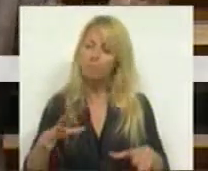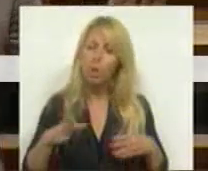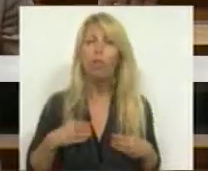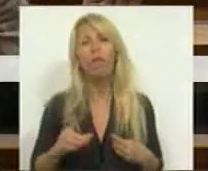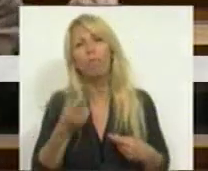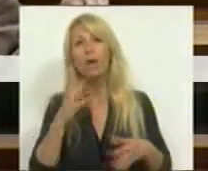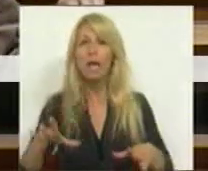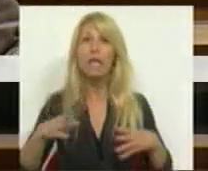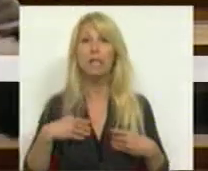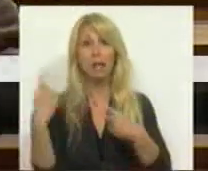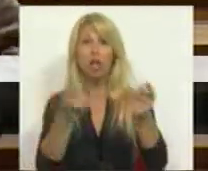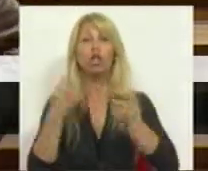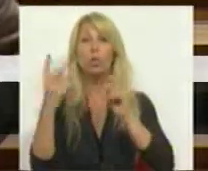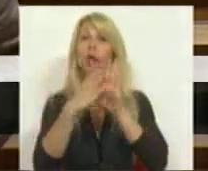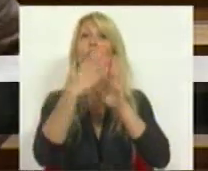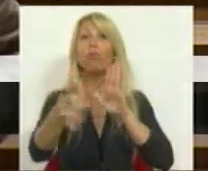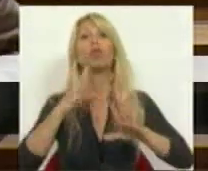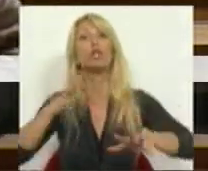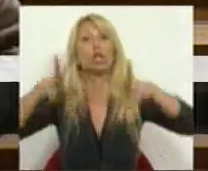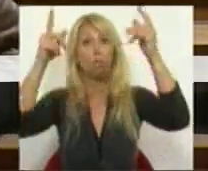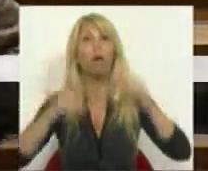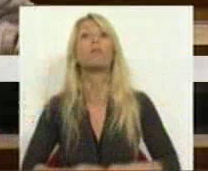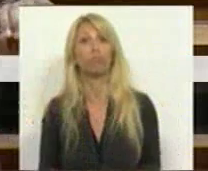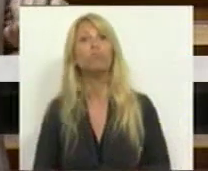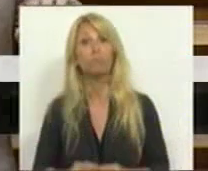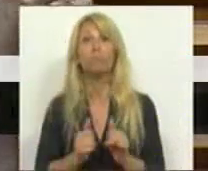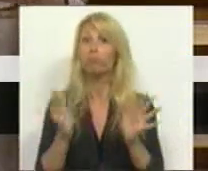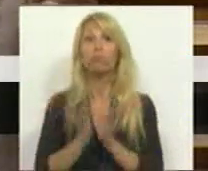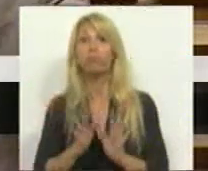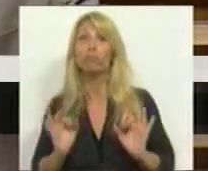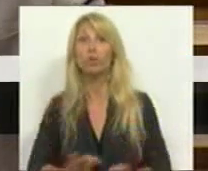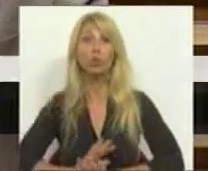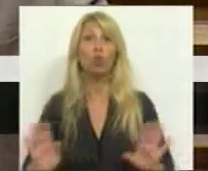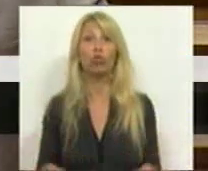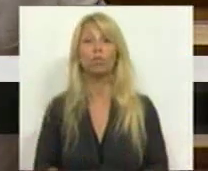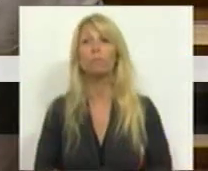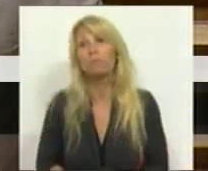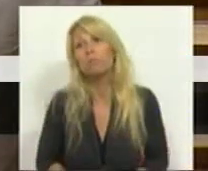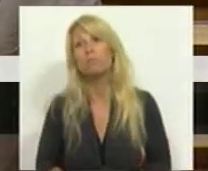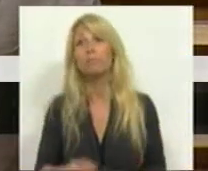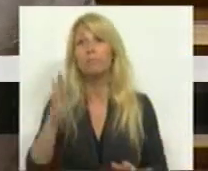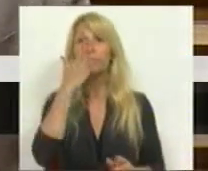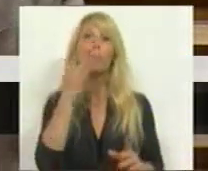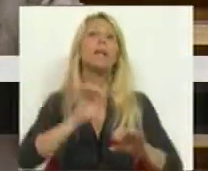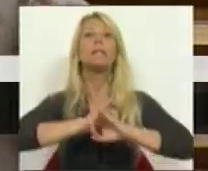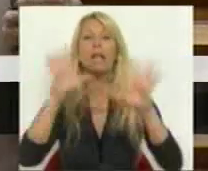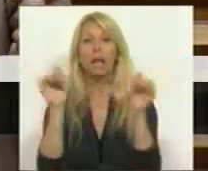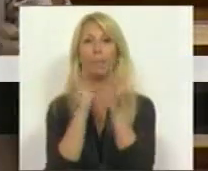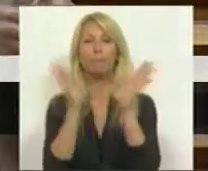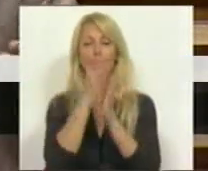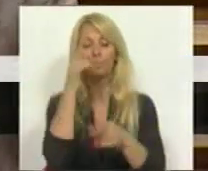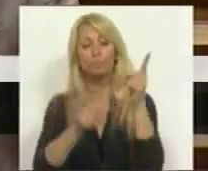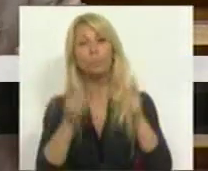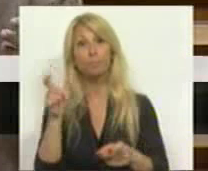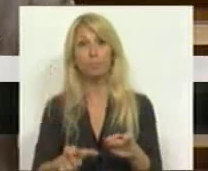modelos de crescimento, aceitava discutir modelos de crescimento todos. Declaro, e parece-me claro também para toda a gente, que